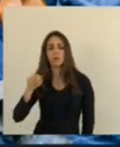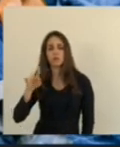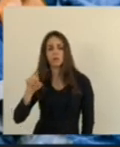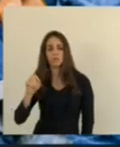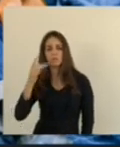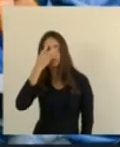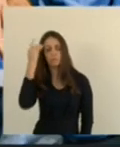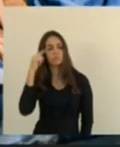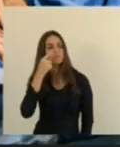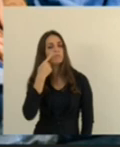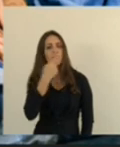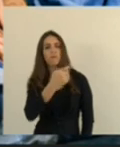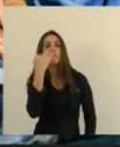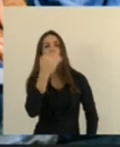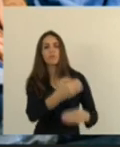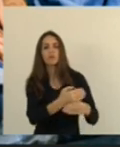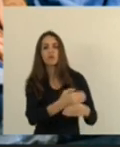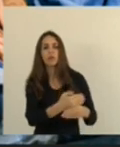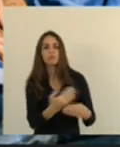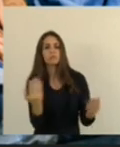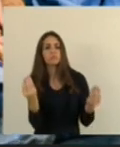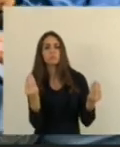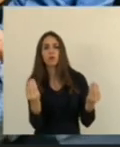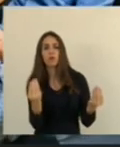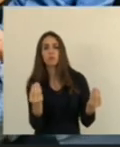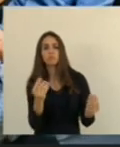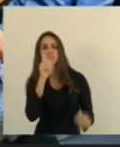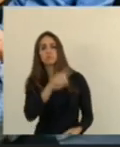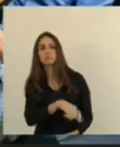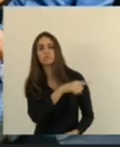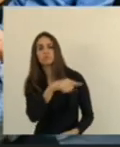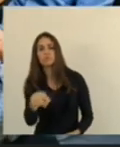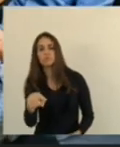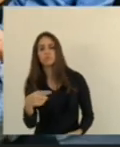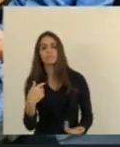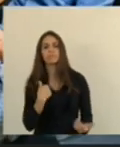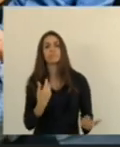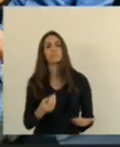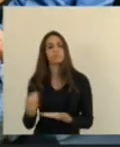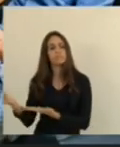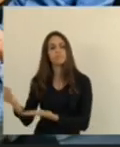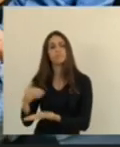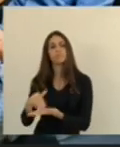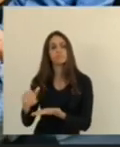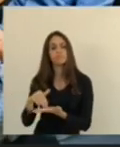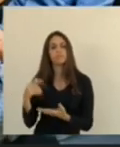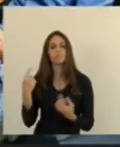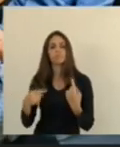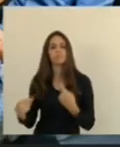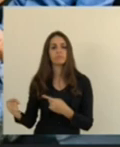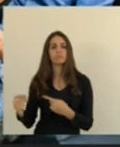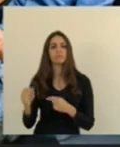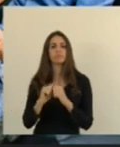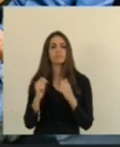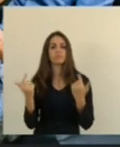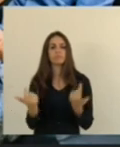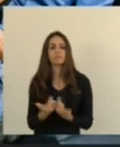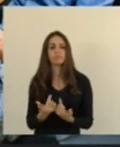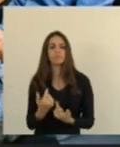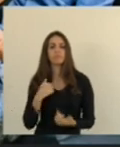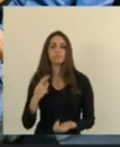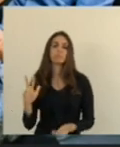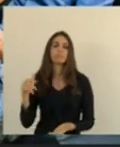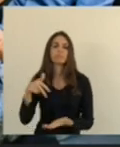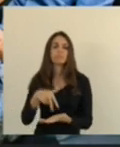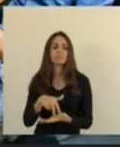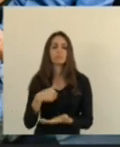interditada, Vitor. Isso é um absurdo. Vou levar a situação para ser discutido na Assembleia Legislativa. Estou fazendo a minha foda